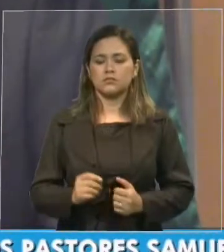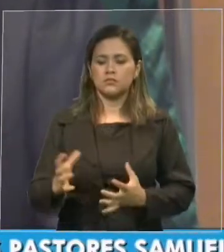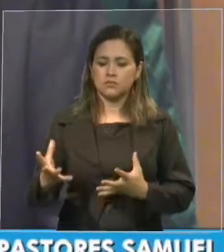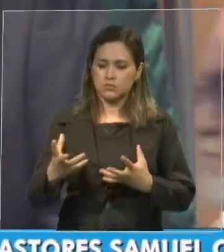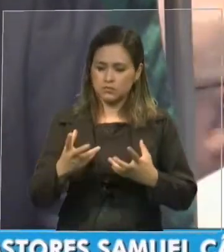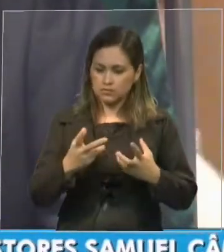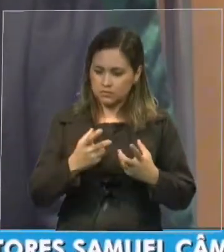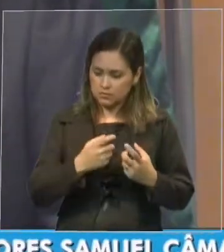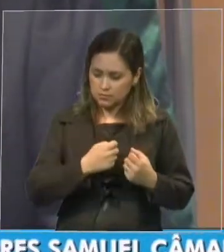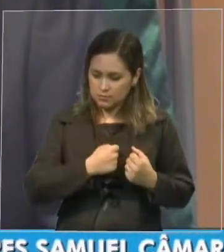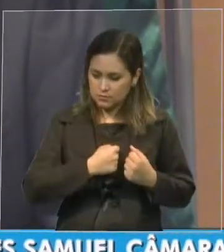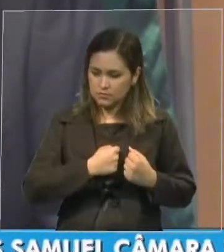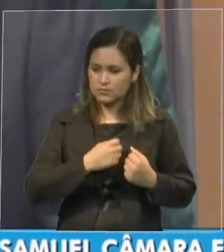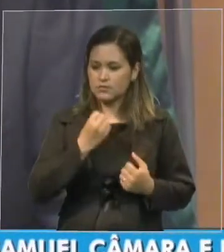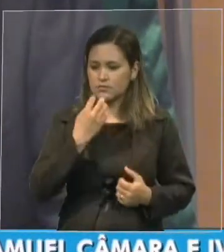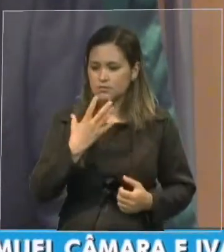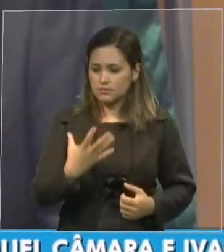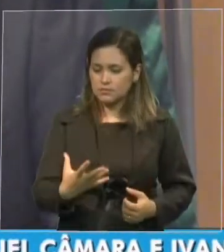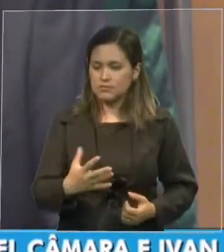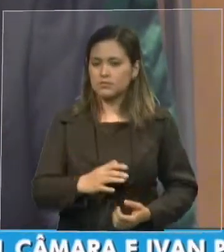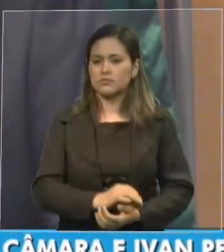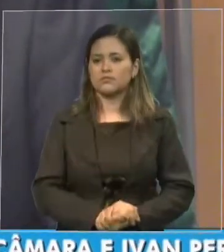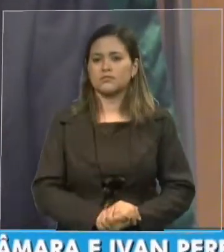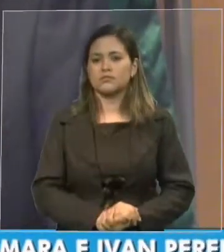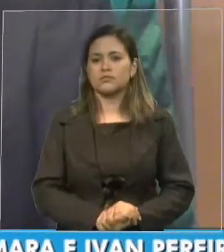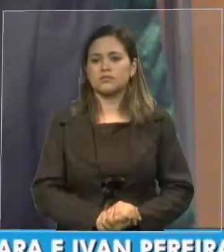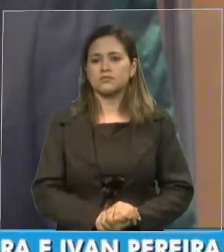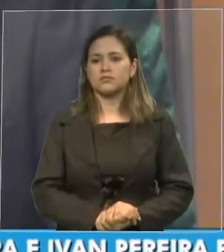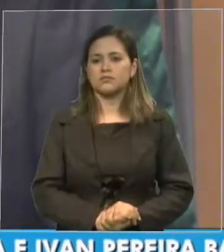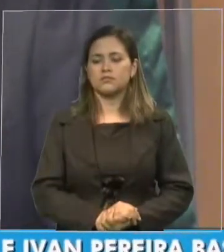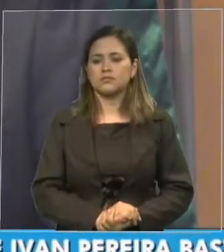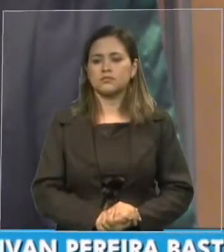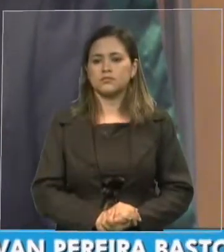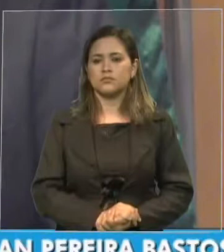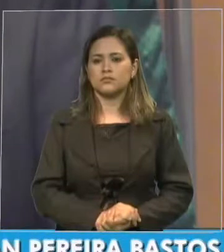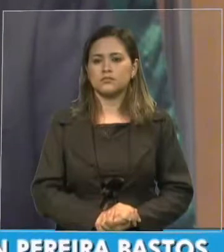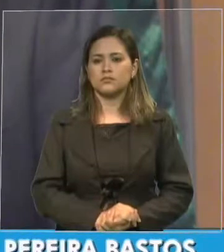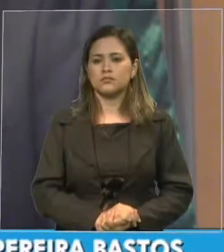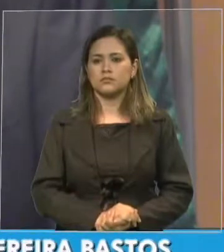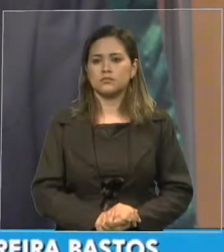maranhense de grandeza, muito boa.